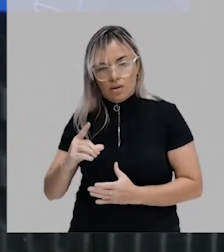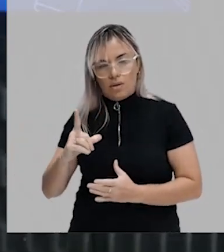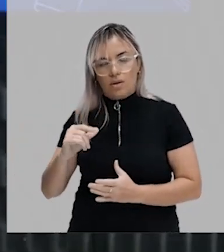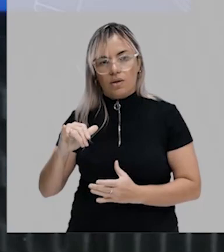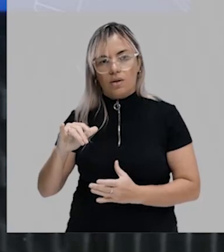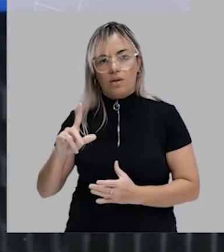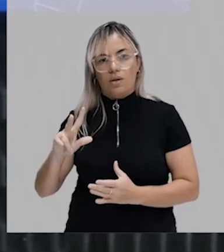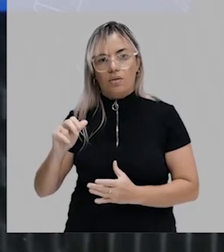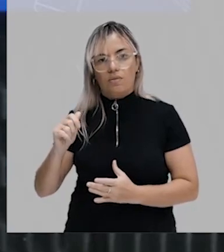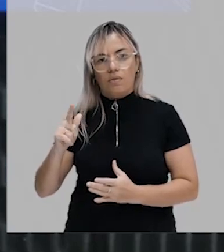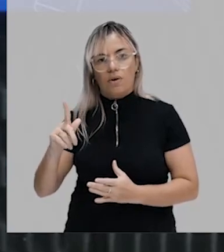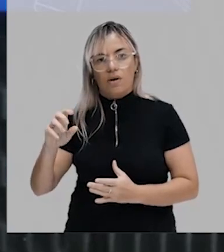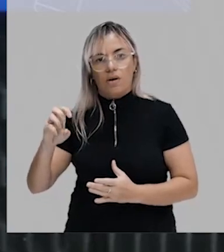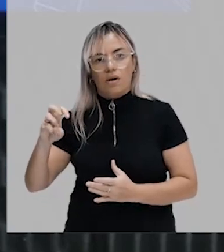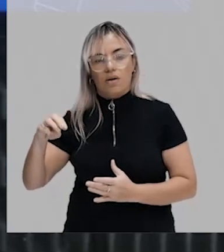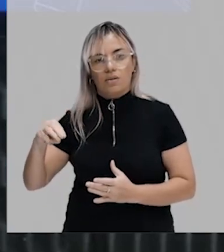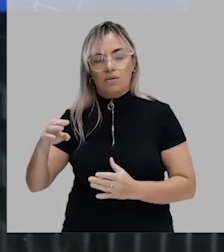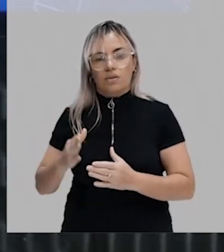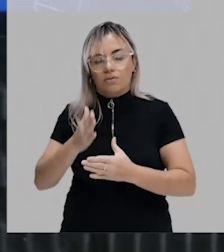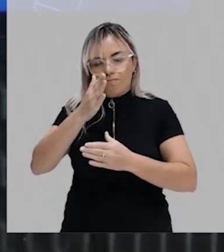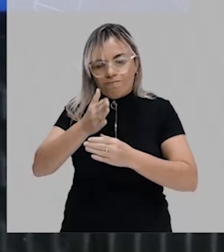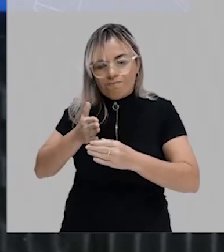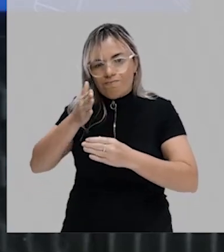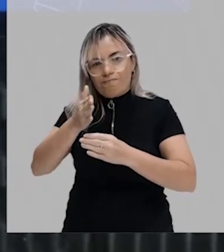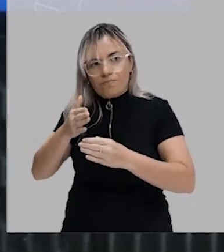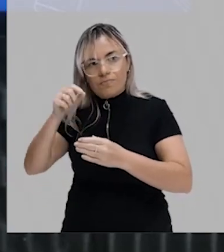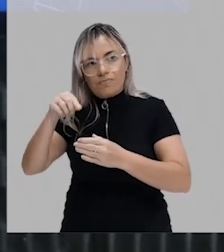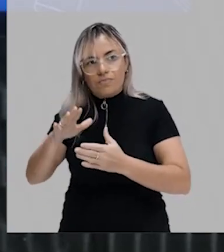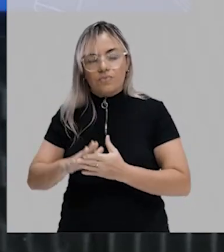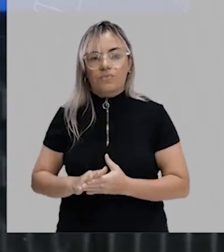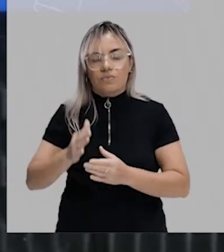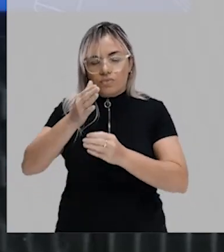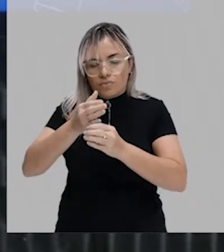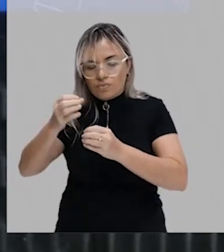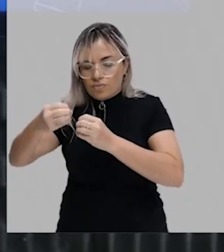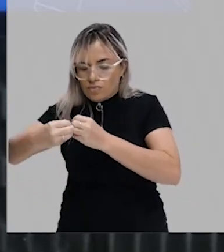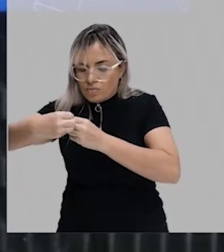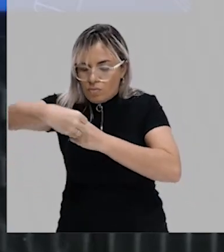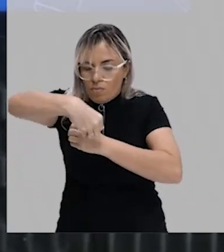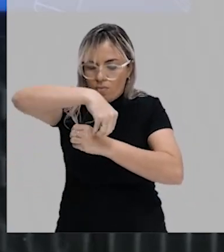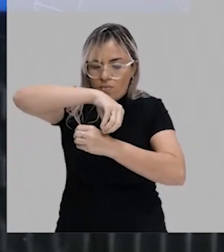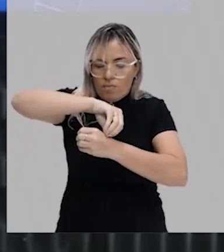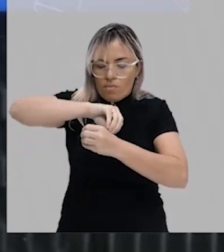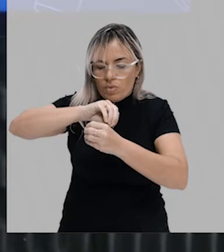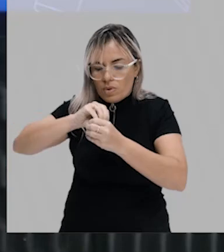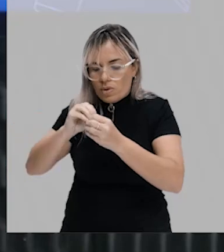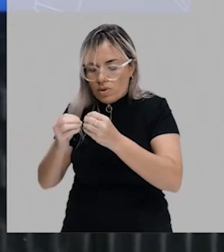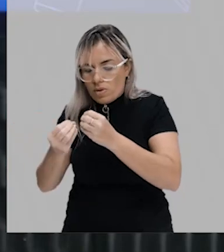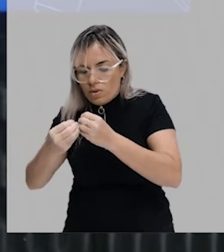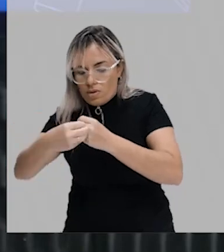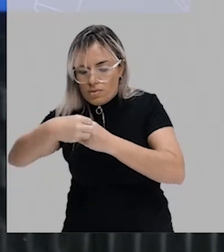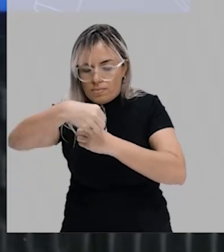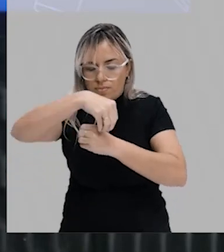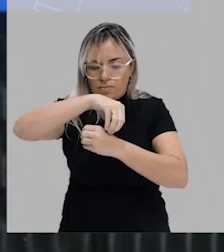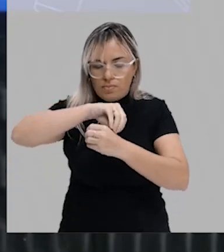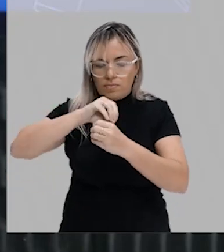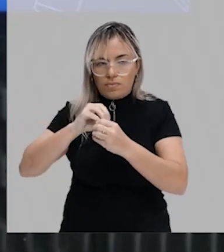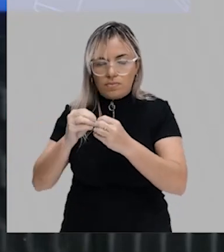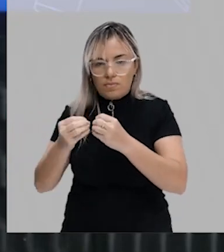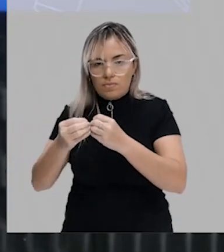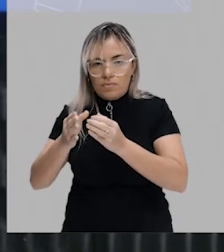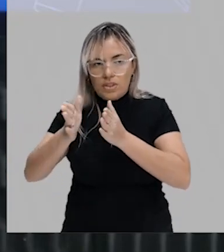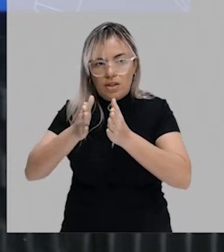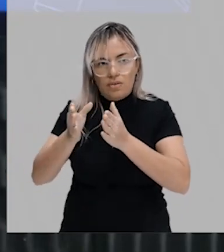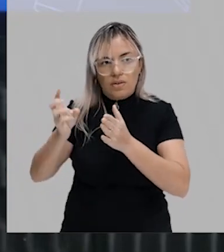segmentação. Então, essas células vão estar juntas, né? Inicialmente vai formar a fase de